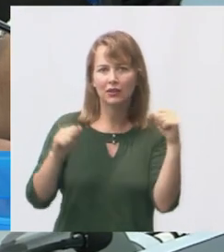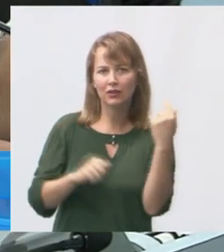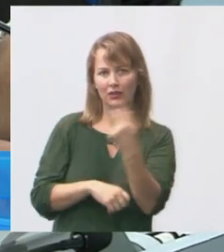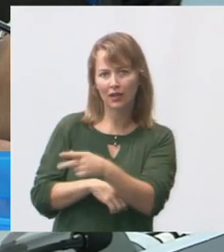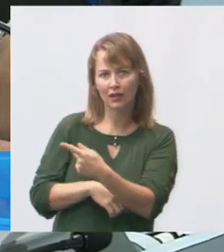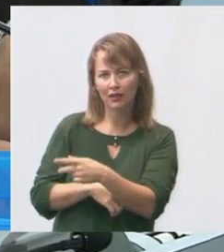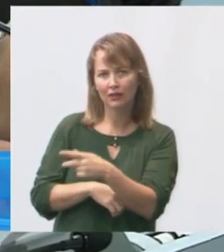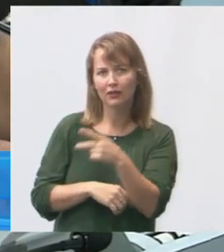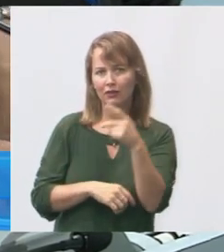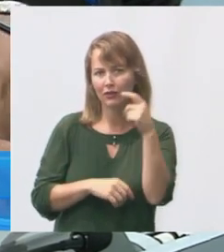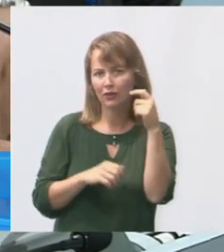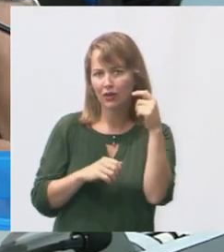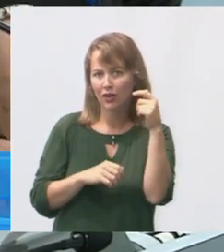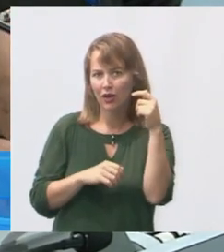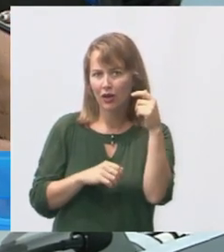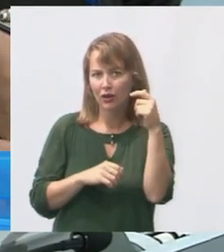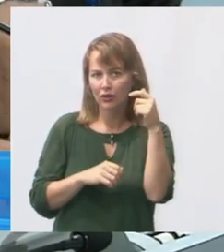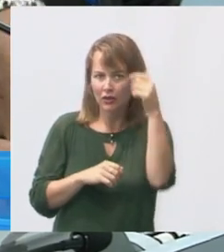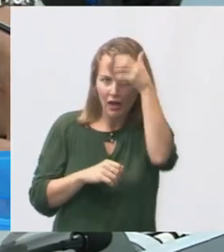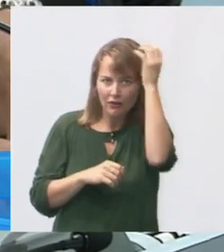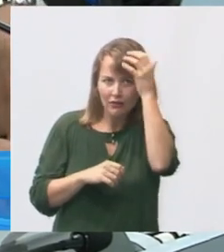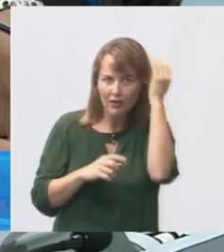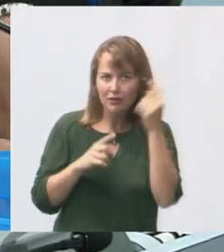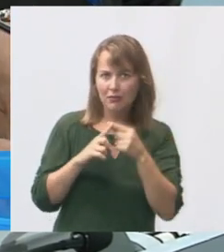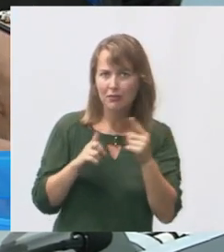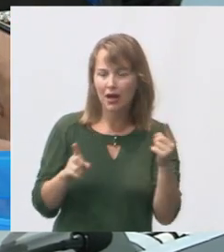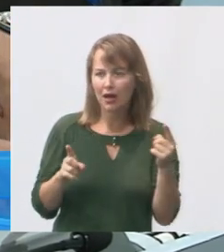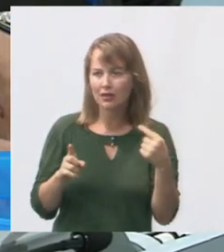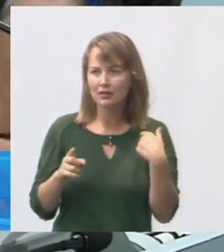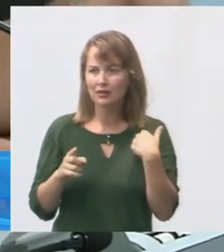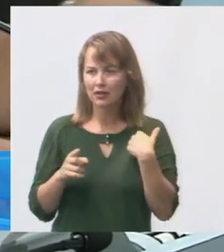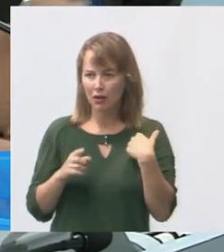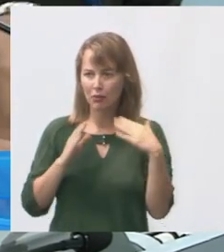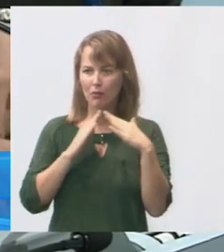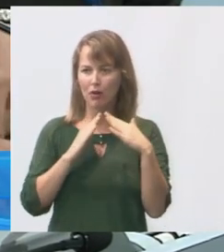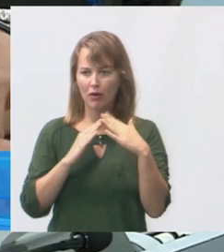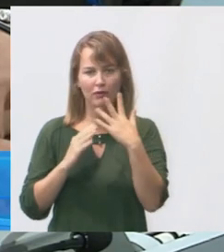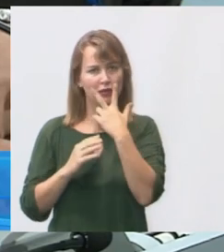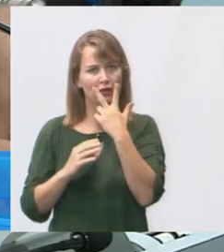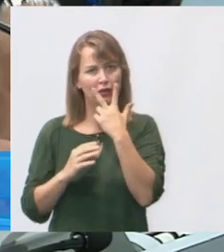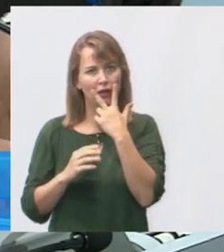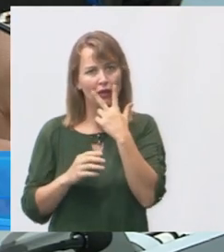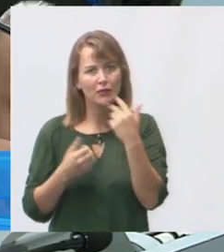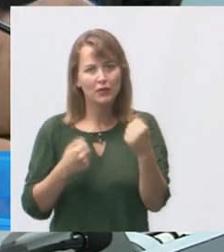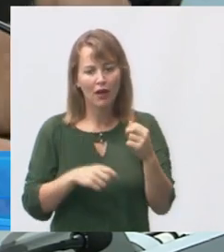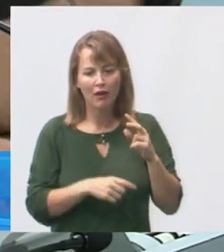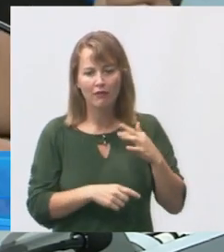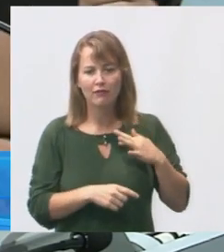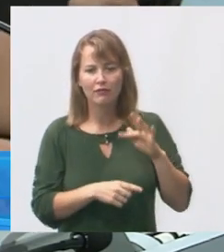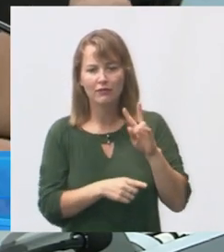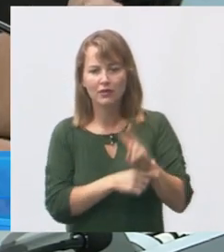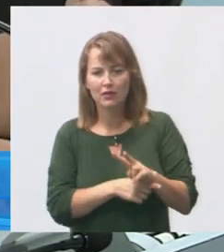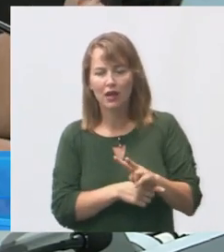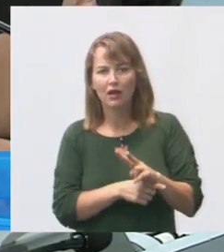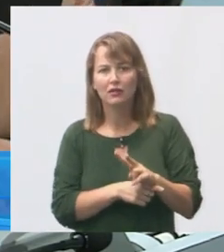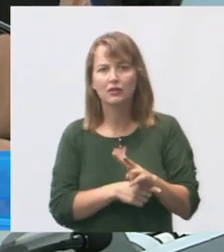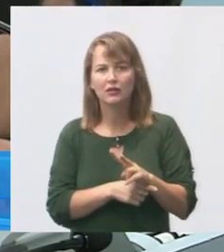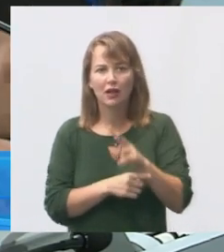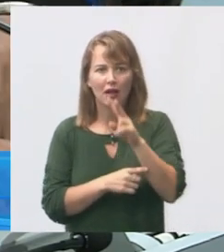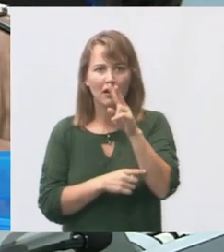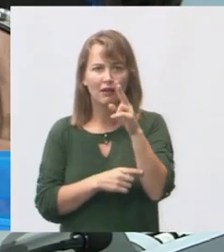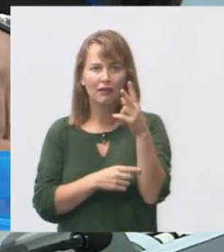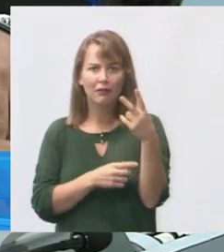sou assessor do Davi mas isso não impede de como morador de Vitória fiscalizar o prefeito como morador principalmente dentro da minha casa